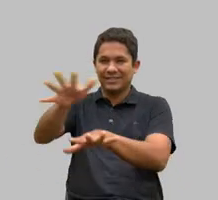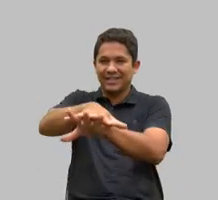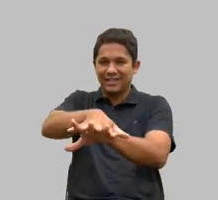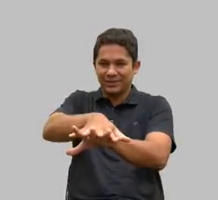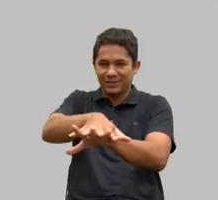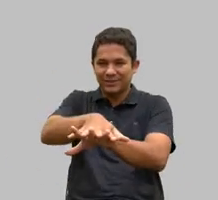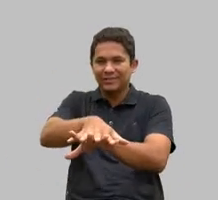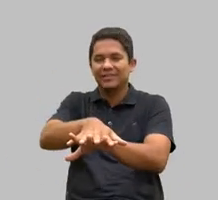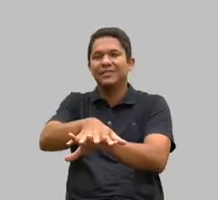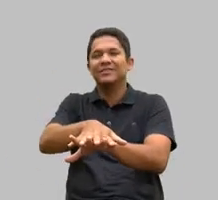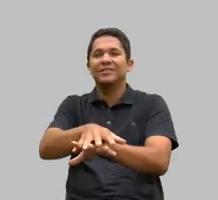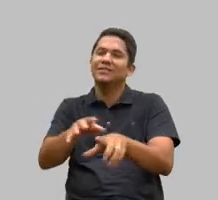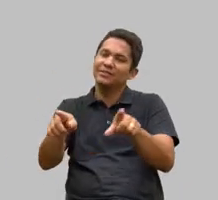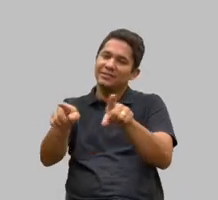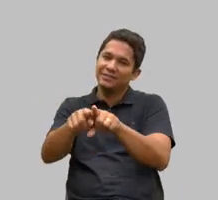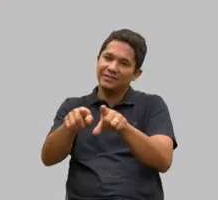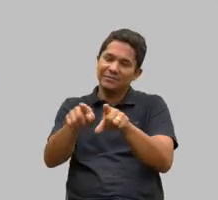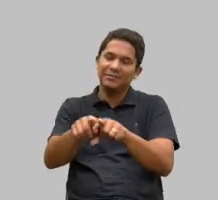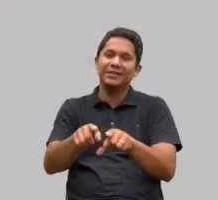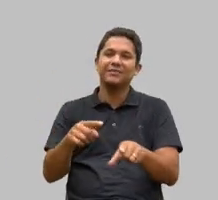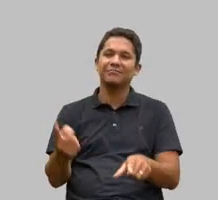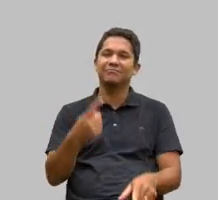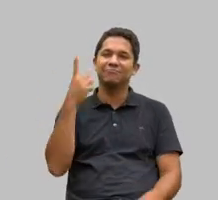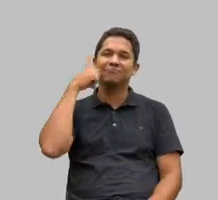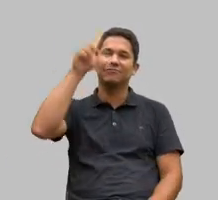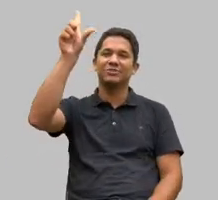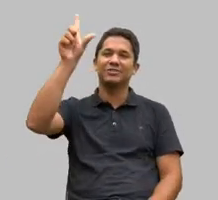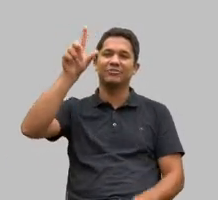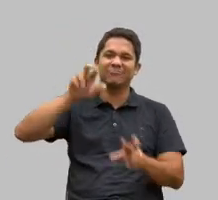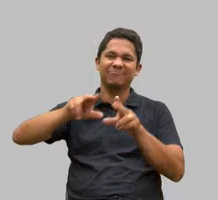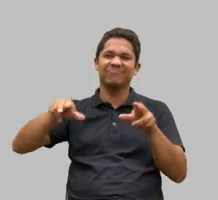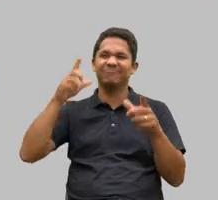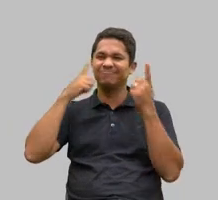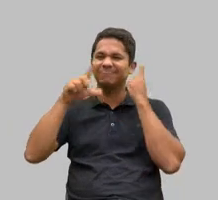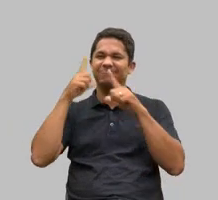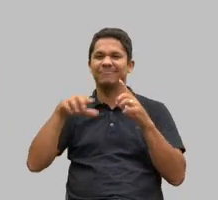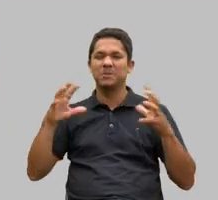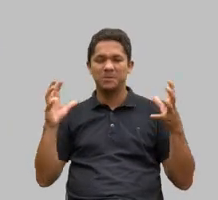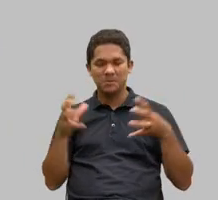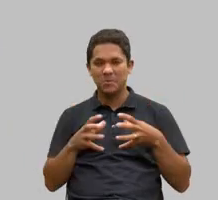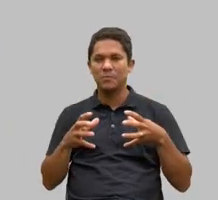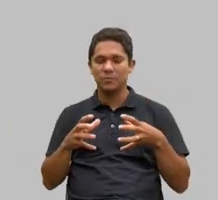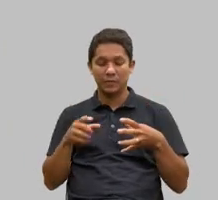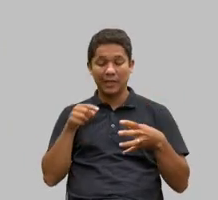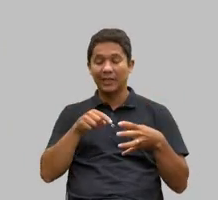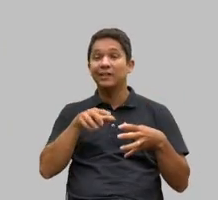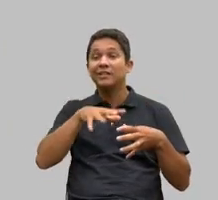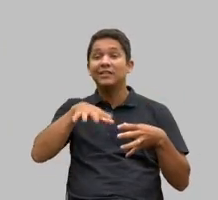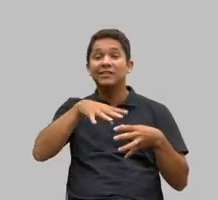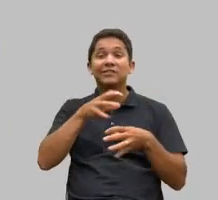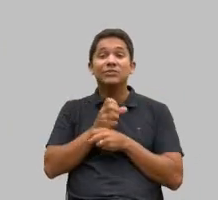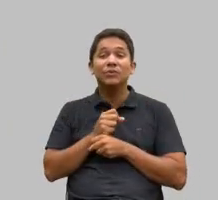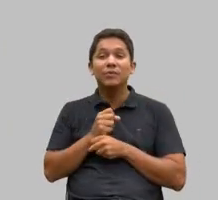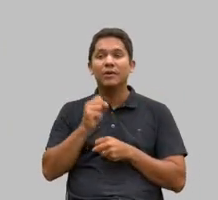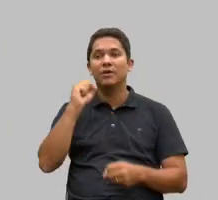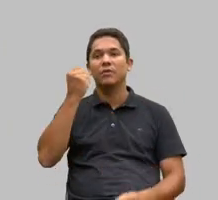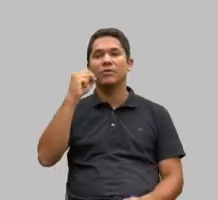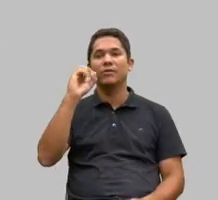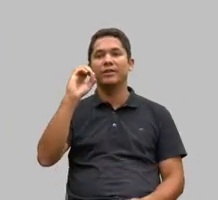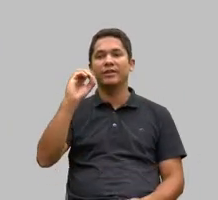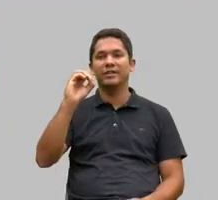conseguimos muita coisa era uma equipe de 80 funcionários que